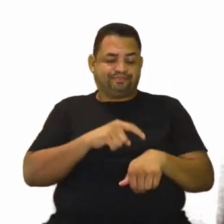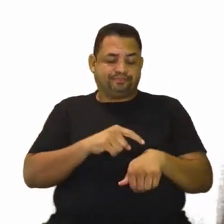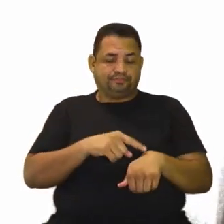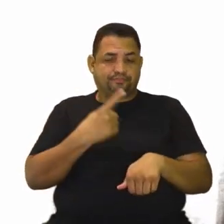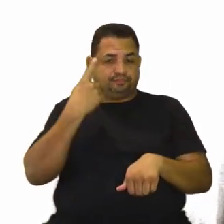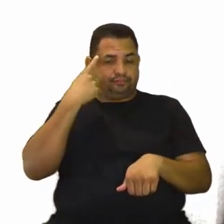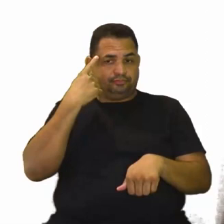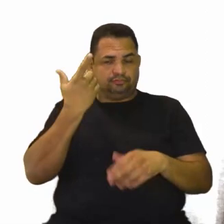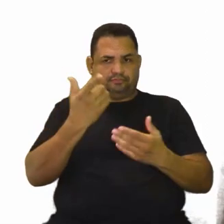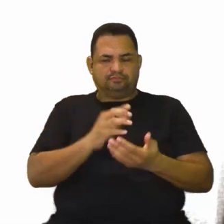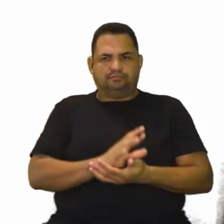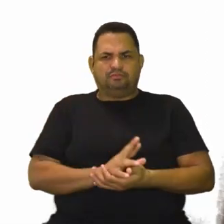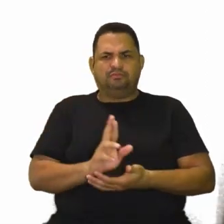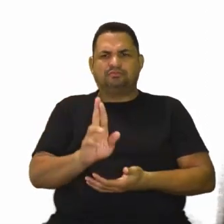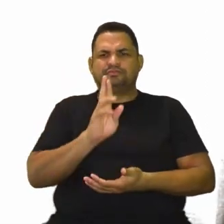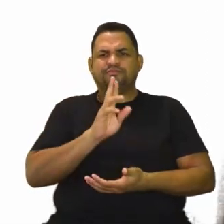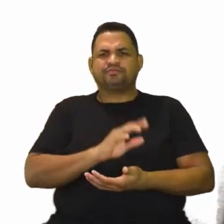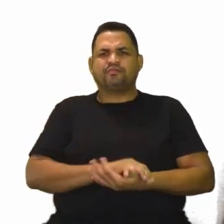Vocês já responderam.